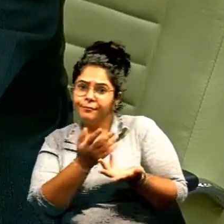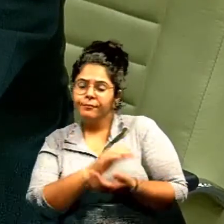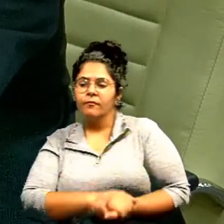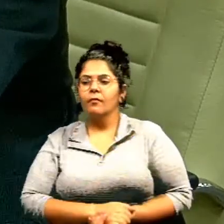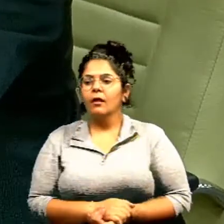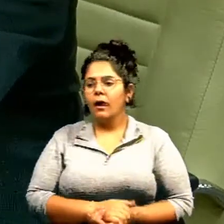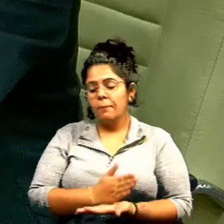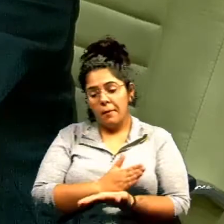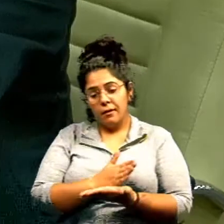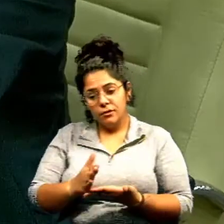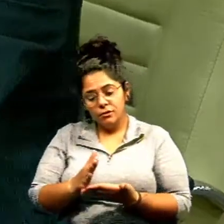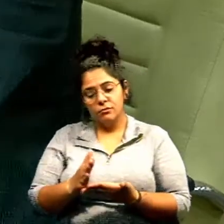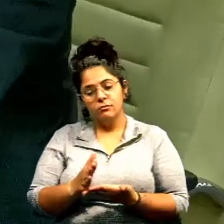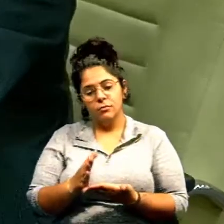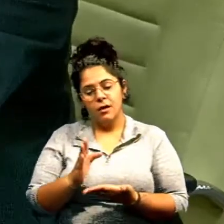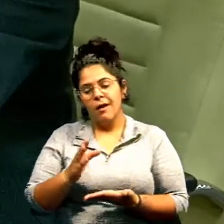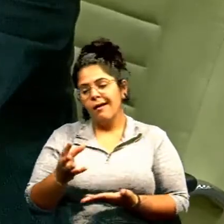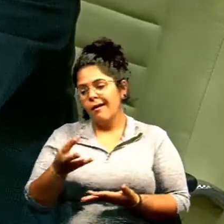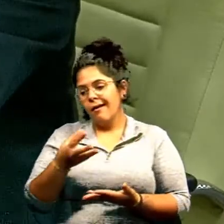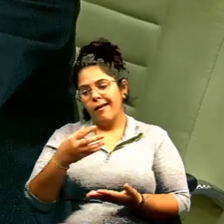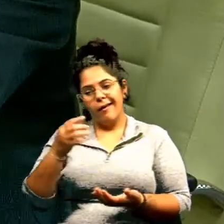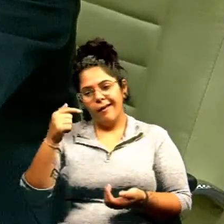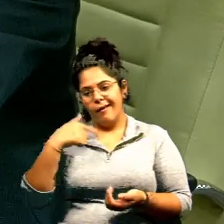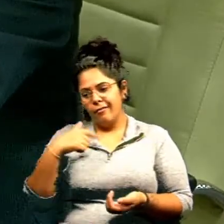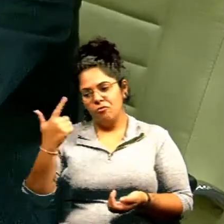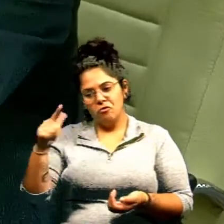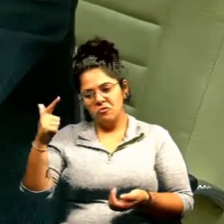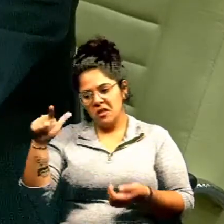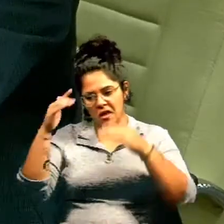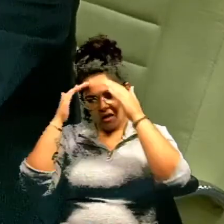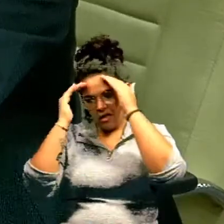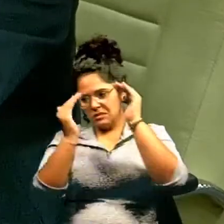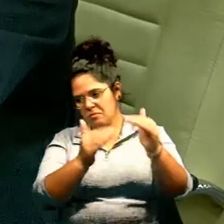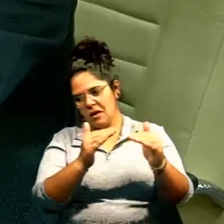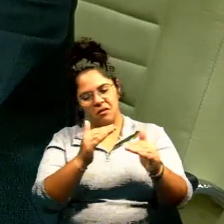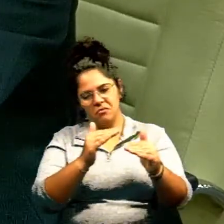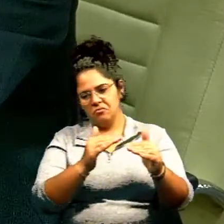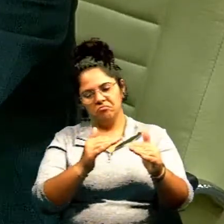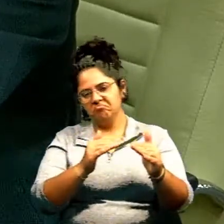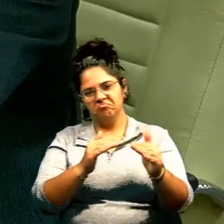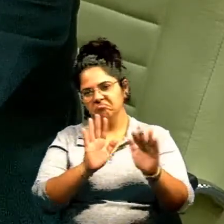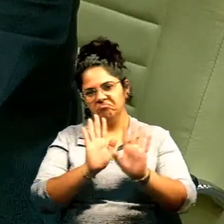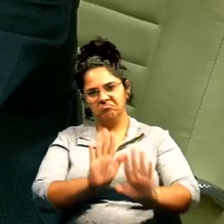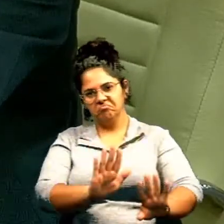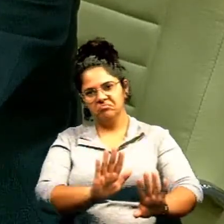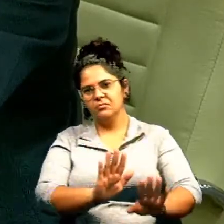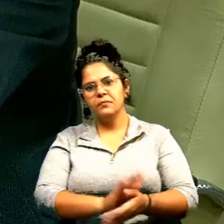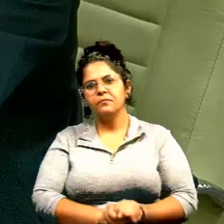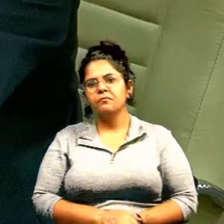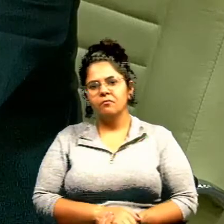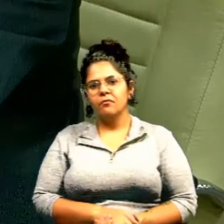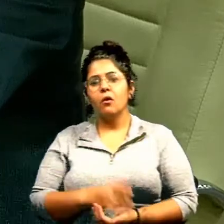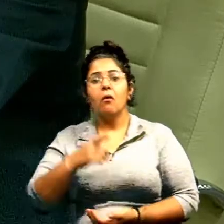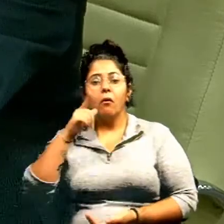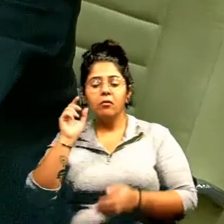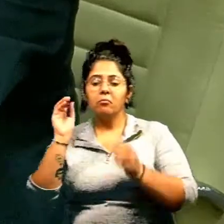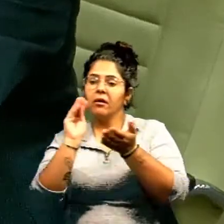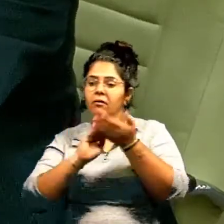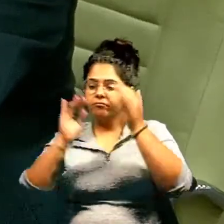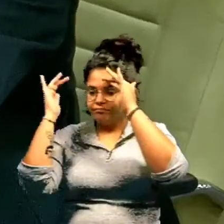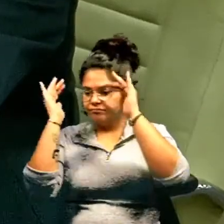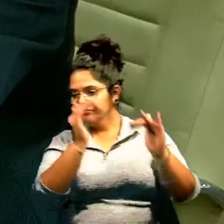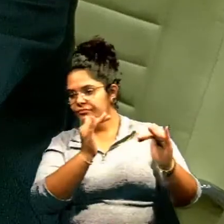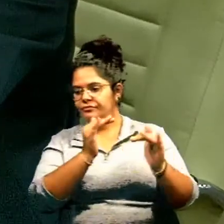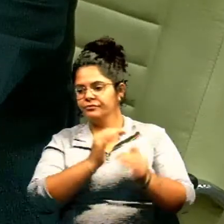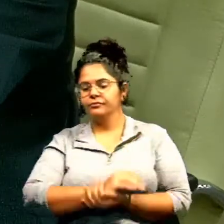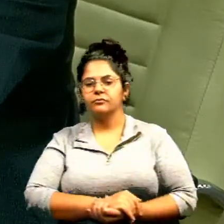partir daquele momento, ele perdeu o meu respeito. Porque toda a vida eu respeitei. E a partir de ontem, ele perdeu o meu respeito e